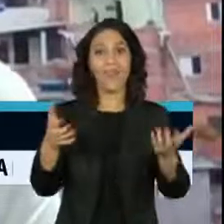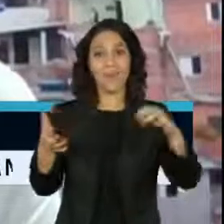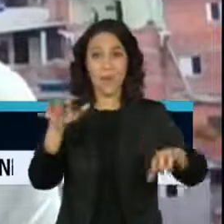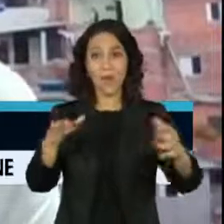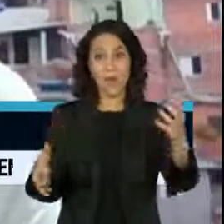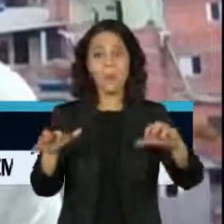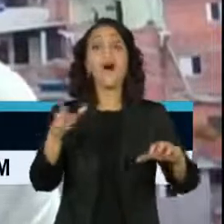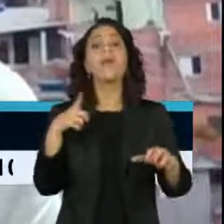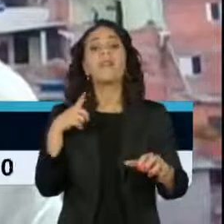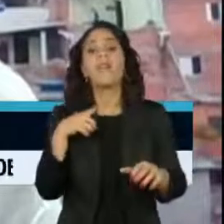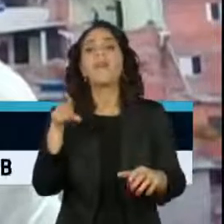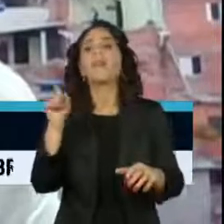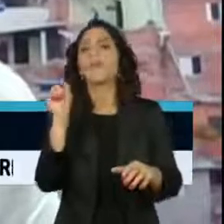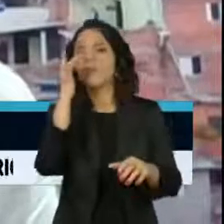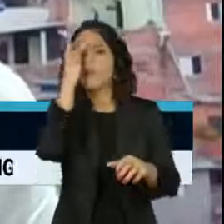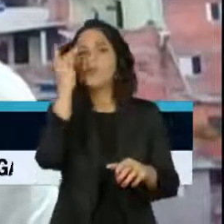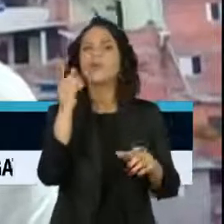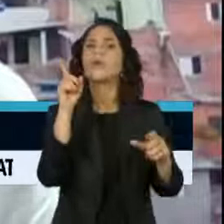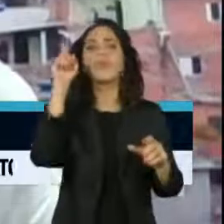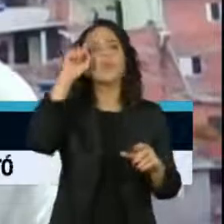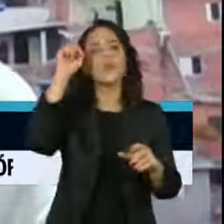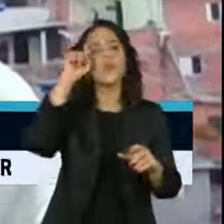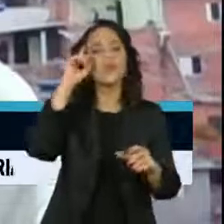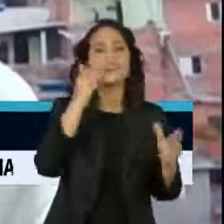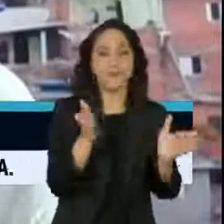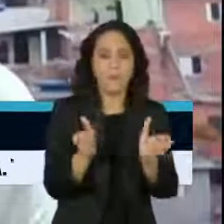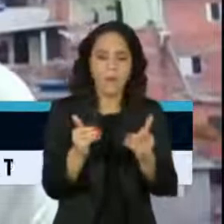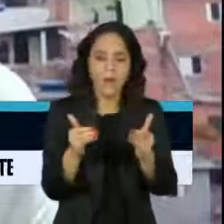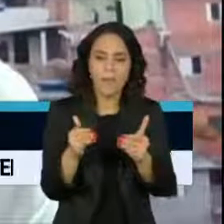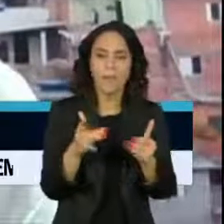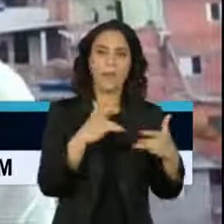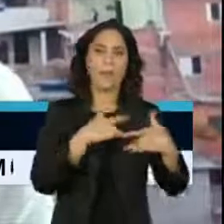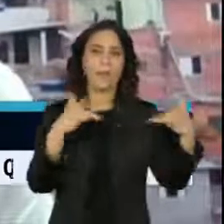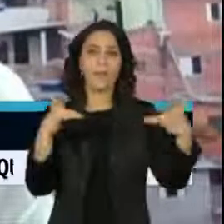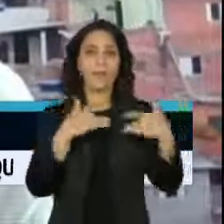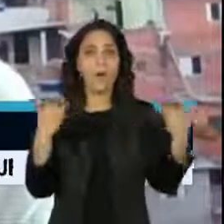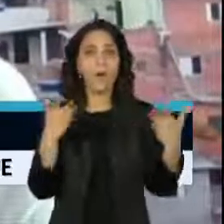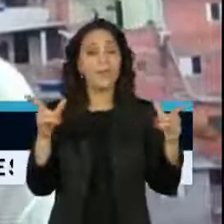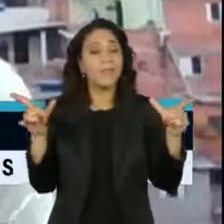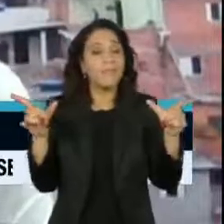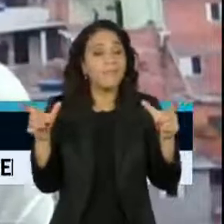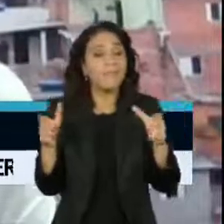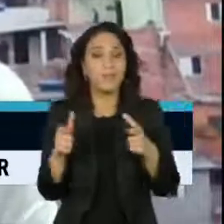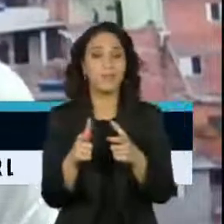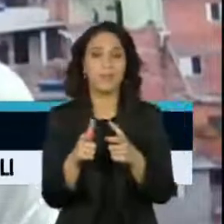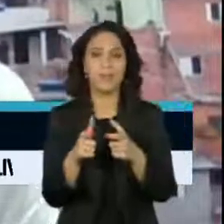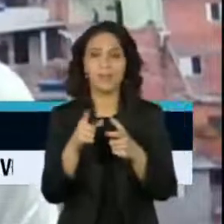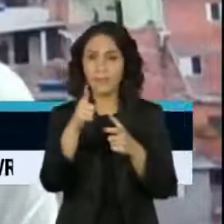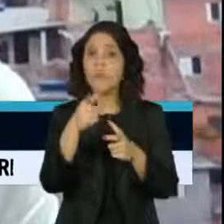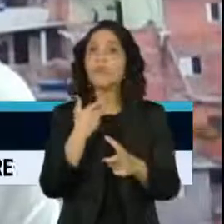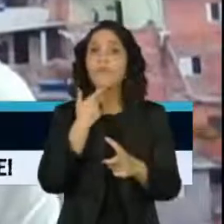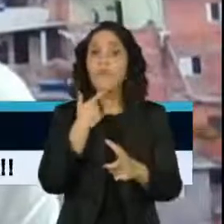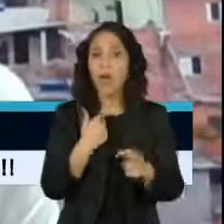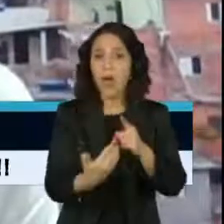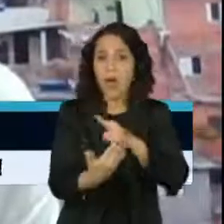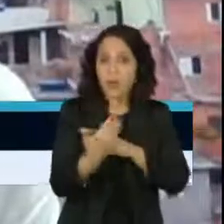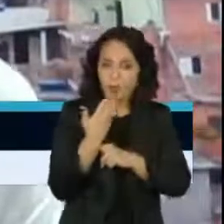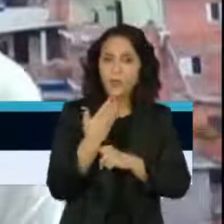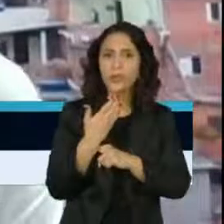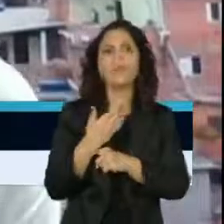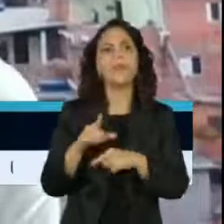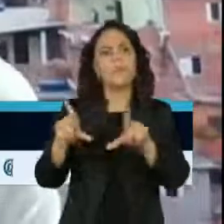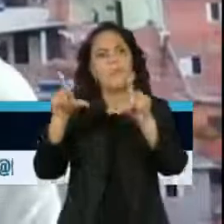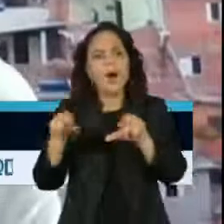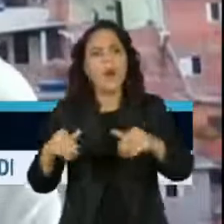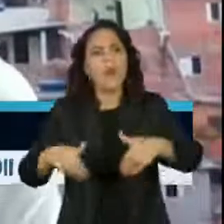que pegam marmitas e cestas básicas todos os dias, mas as doações praticamente pararam. Então quem quiser nos ajudar nesse processo de combate à fome, adote uma